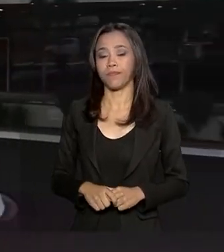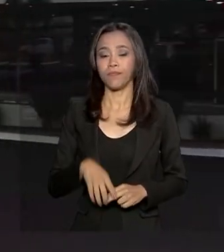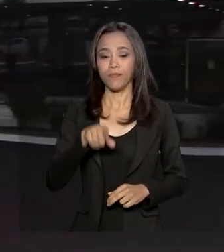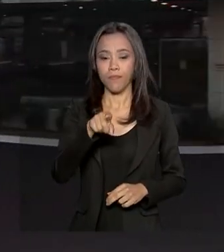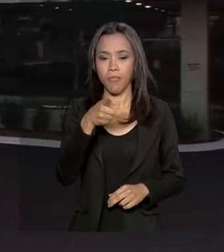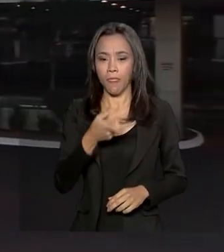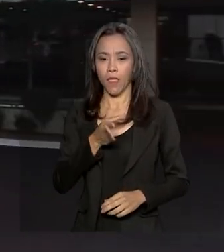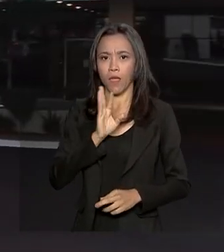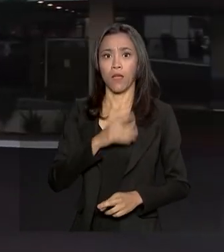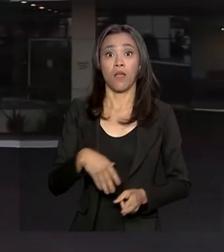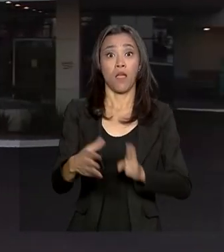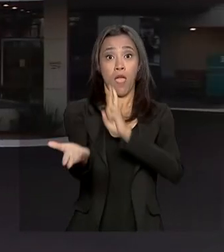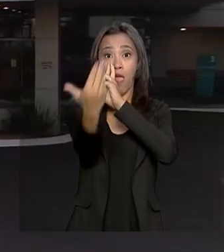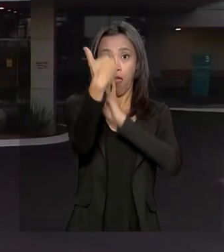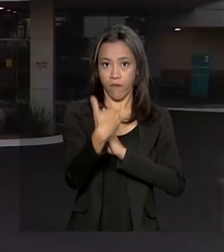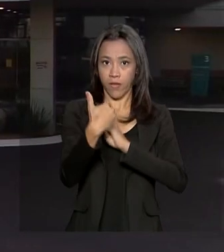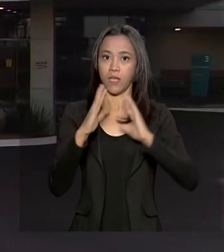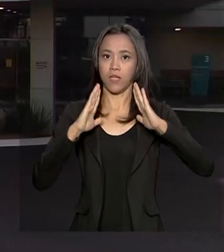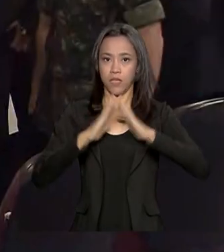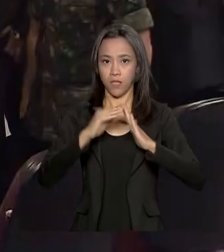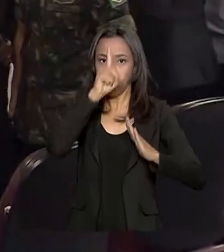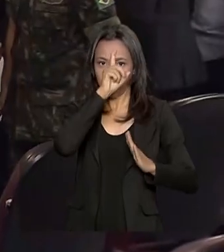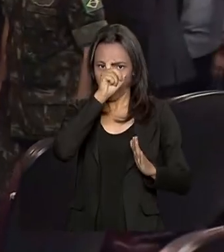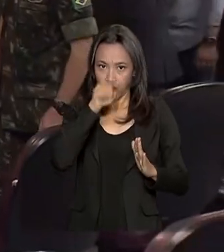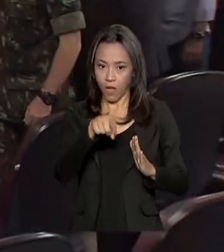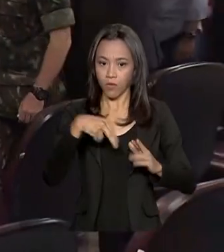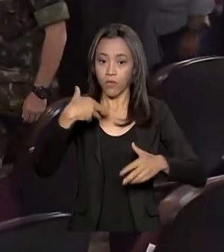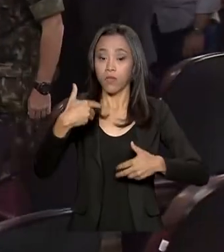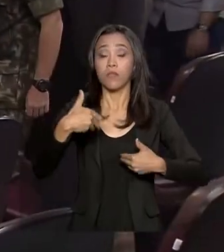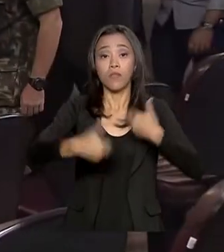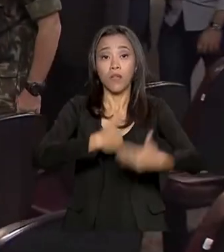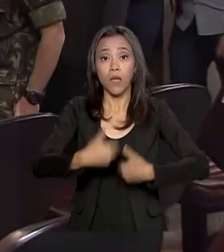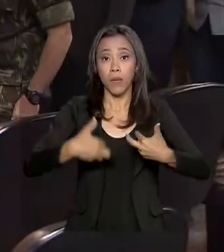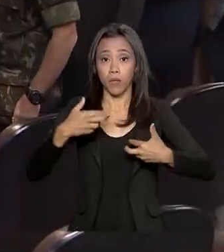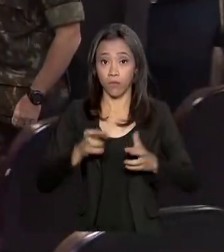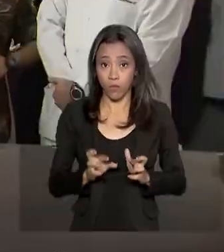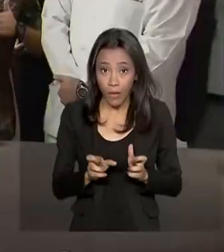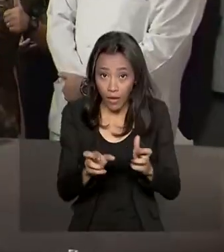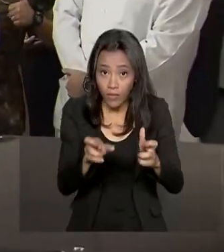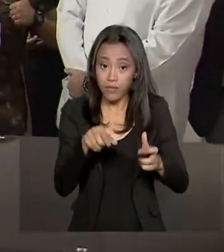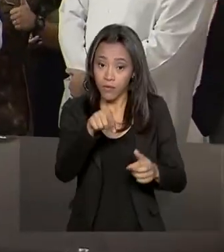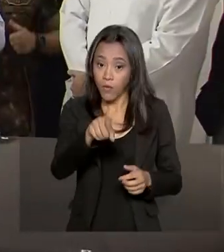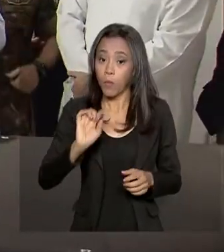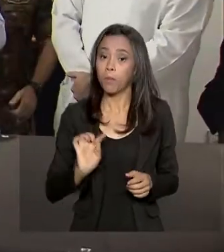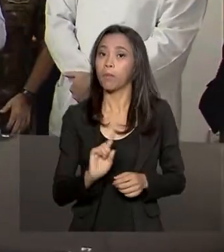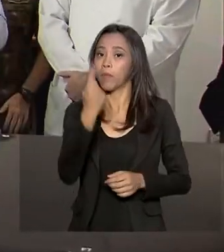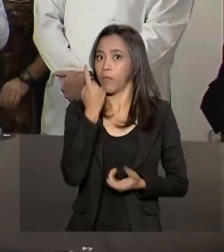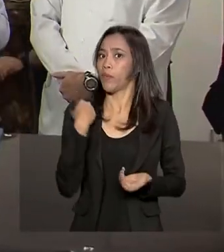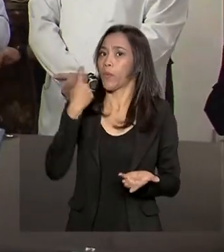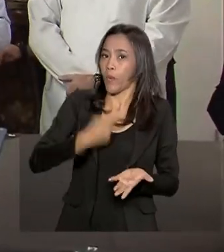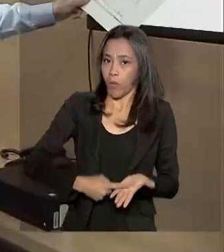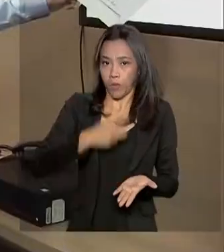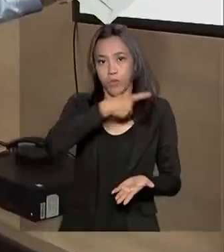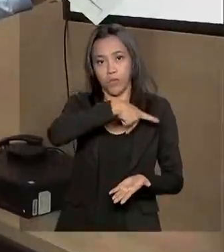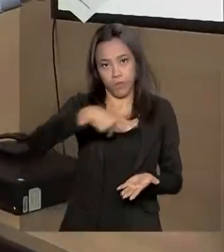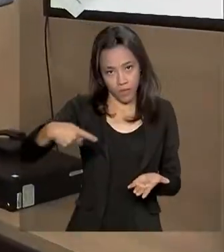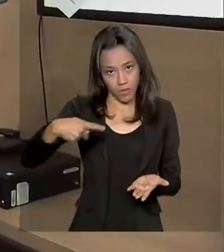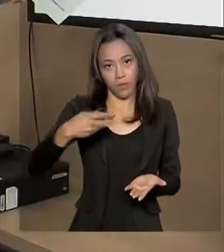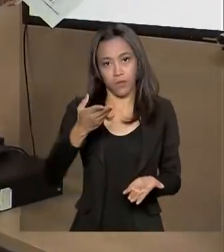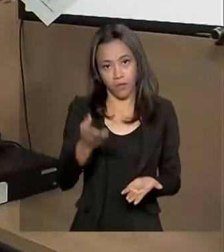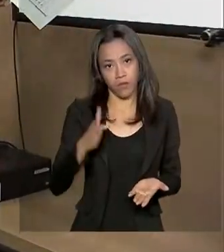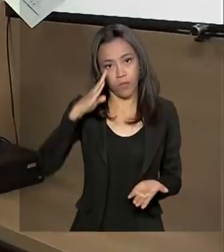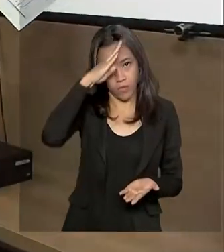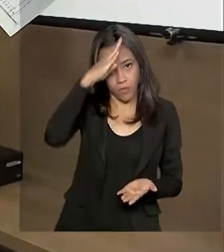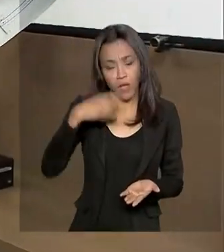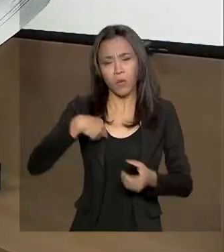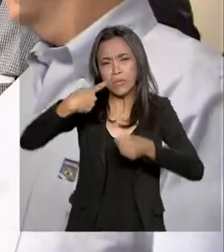Referência no tratamento e na prevenção do câncer, o Hospital do Amor foi o primeiro compromisso do presidente Jair Bolsonaro em Barretos,